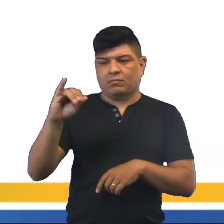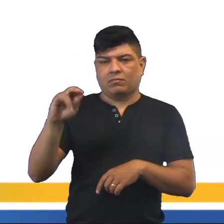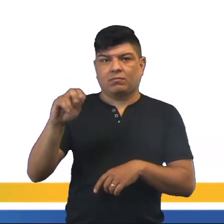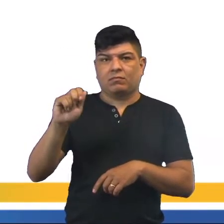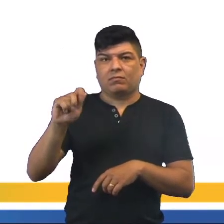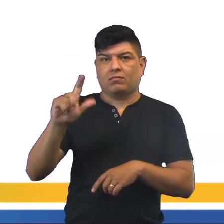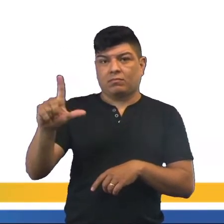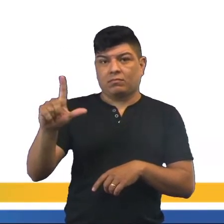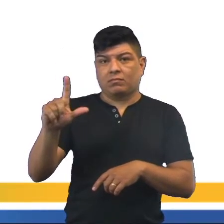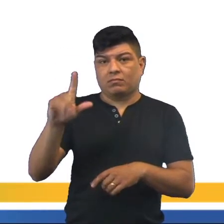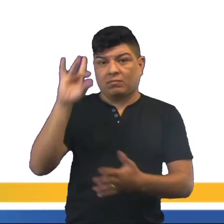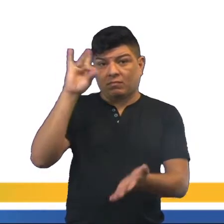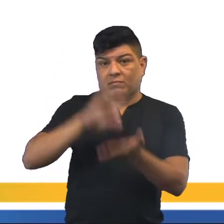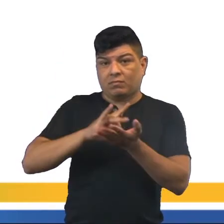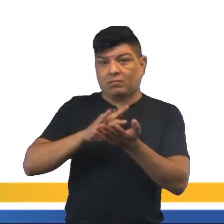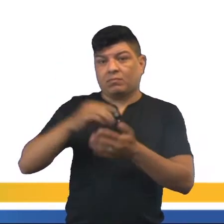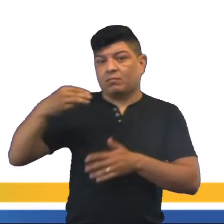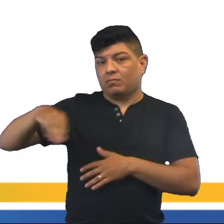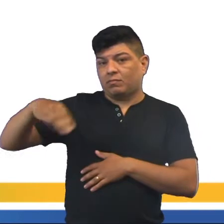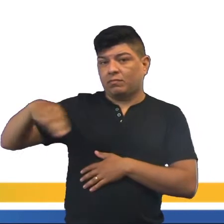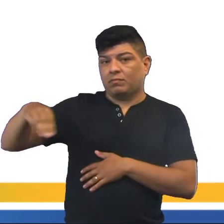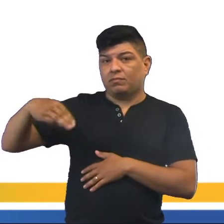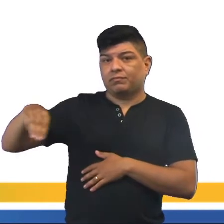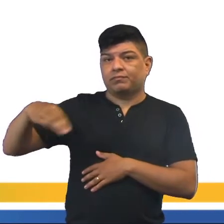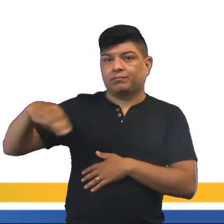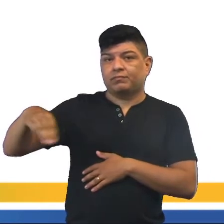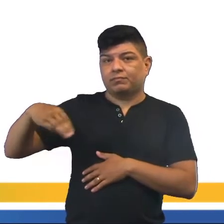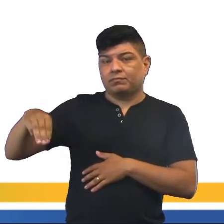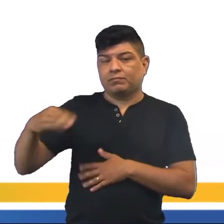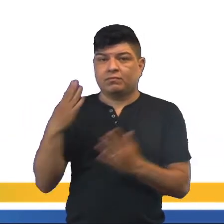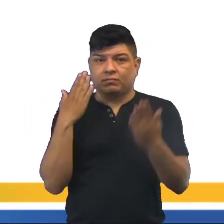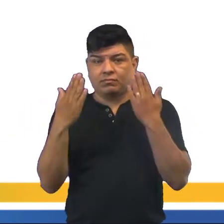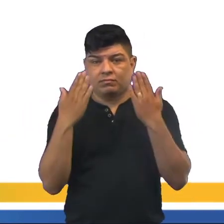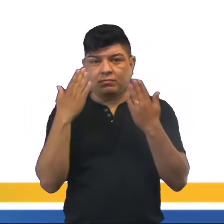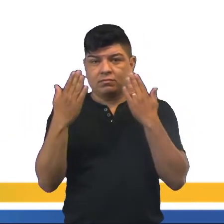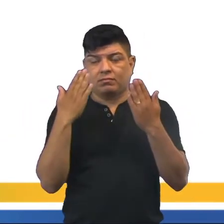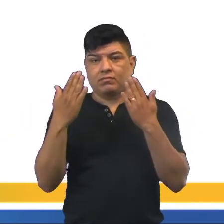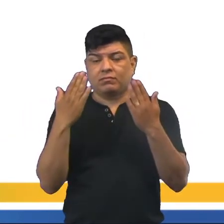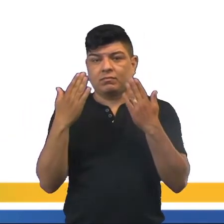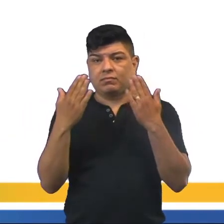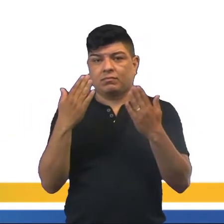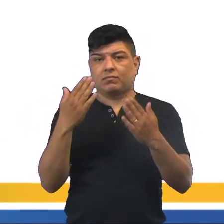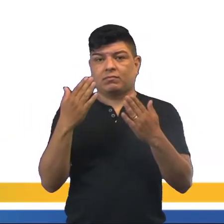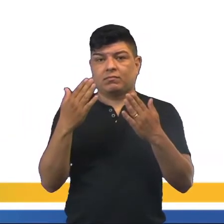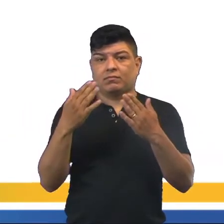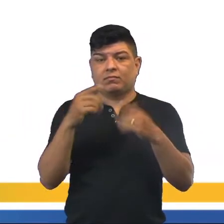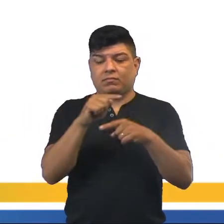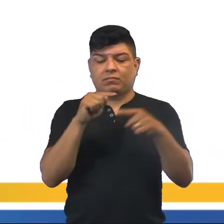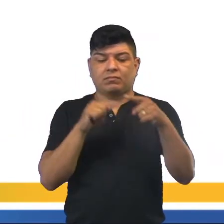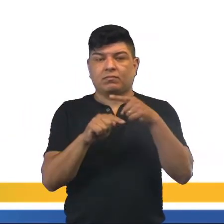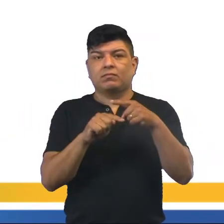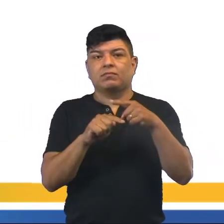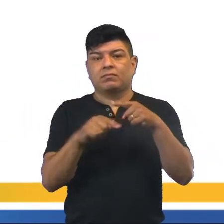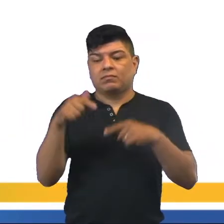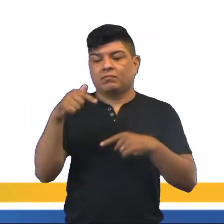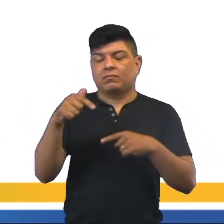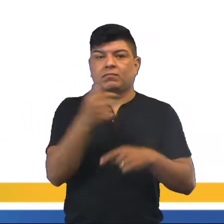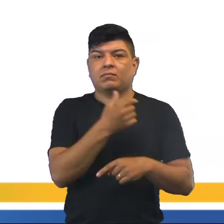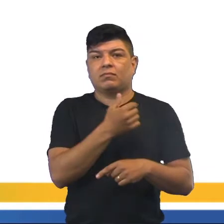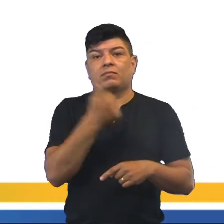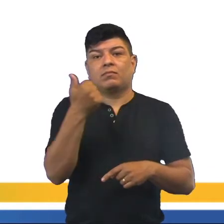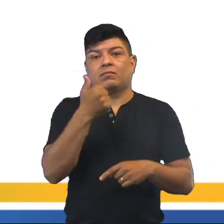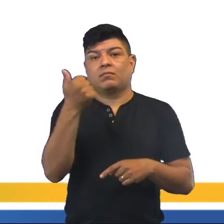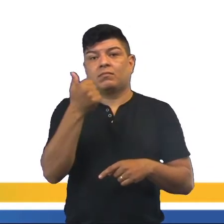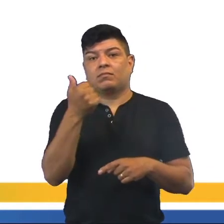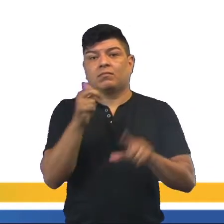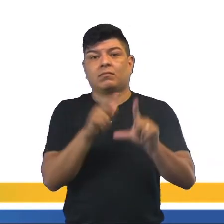que em matemática está relacionada à comparação pela divisão. E Q é a primeira letra